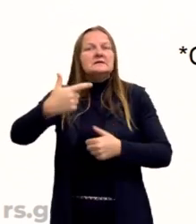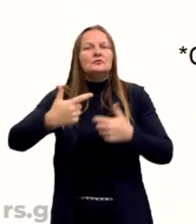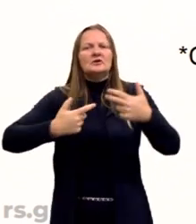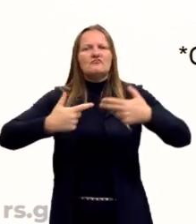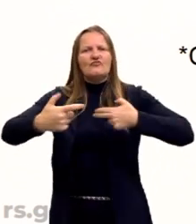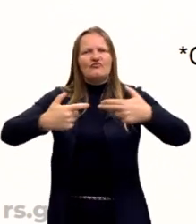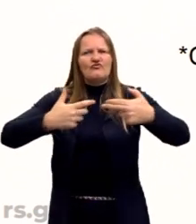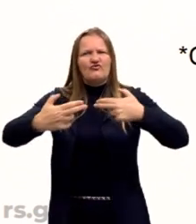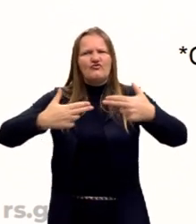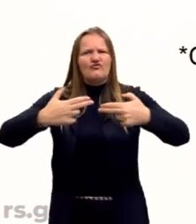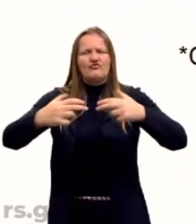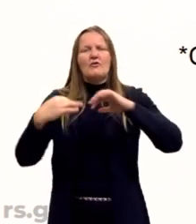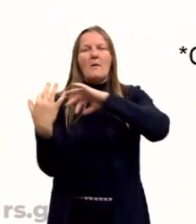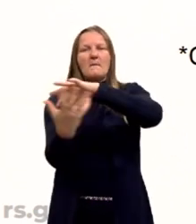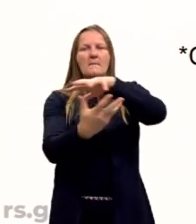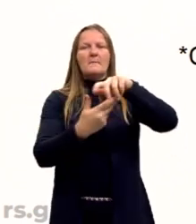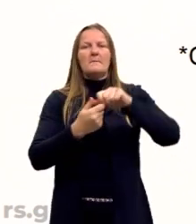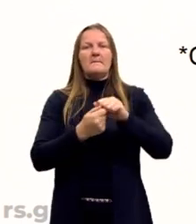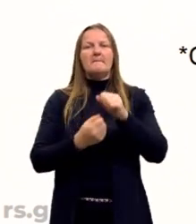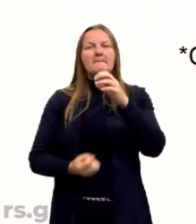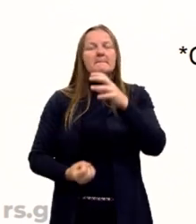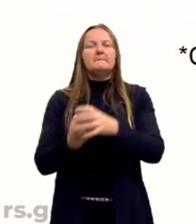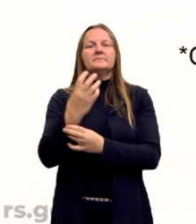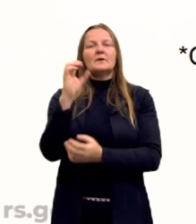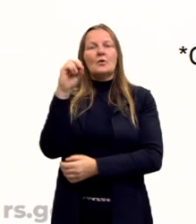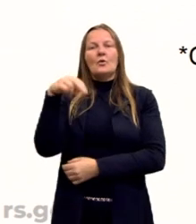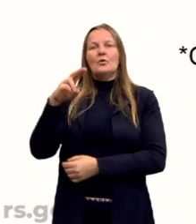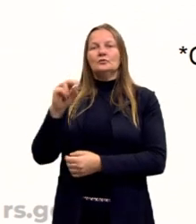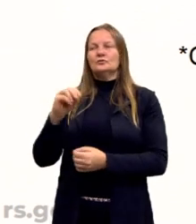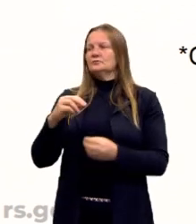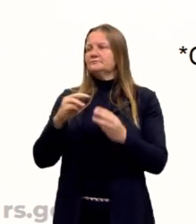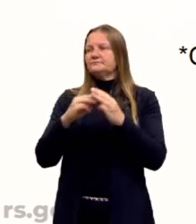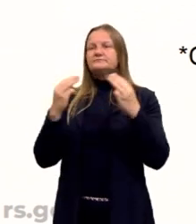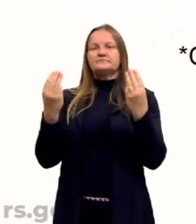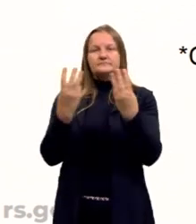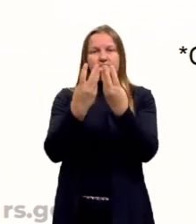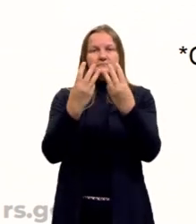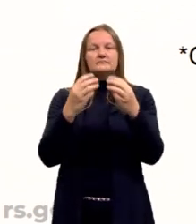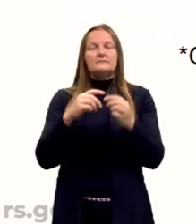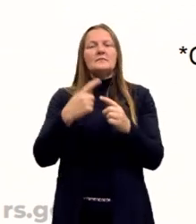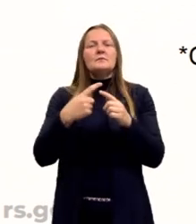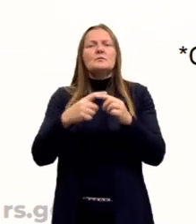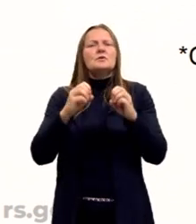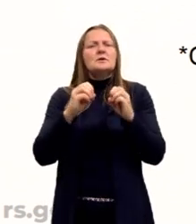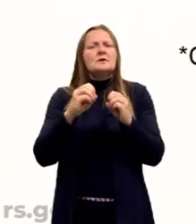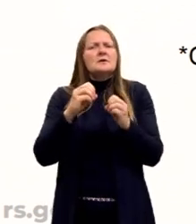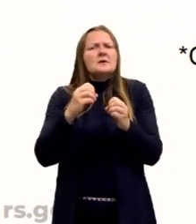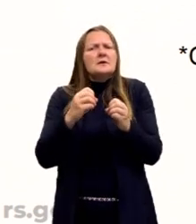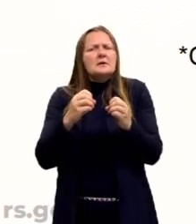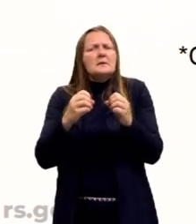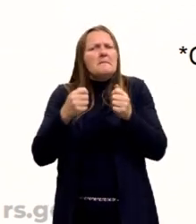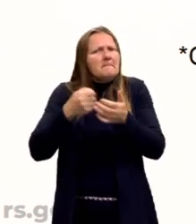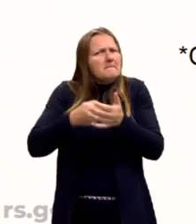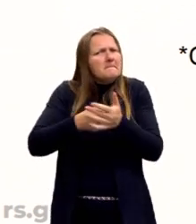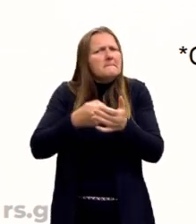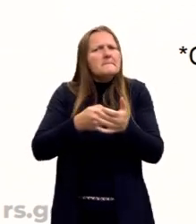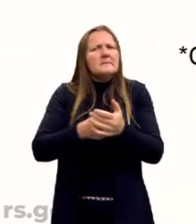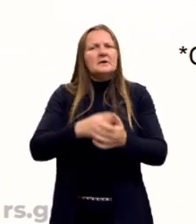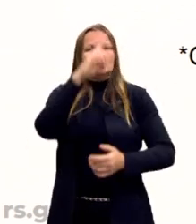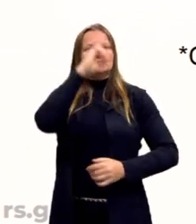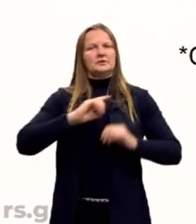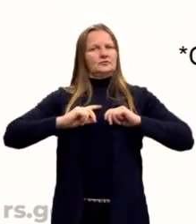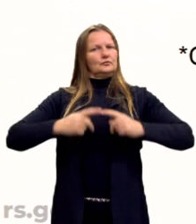levam a criação da ONU a reafirmar, a bater o martelo de forma mais incisiva sobre a questão